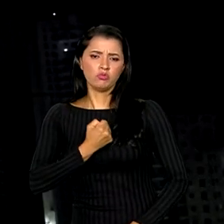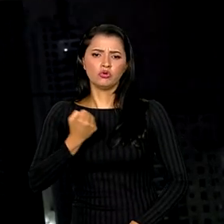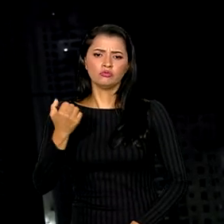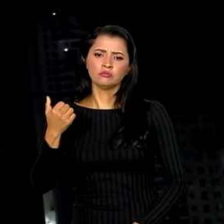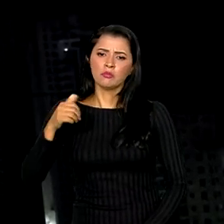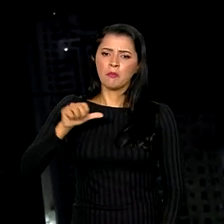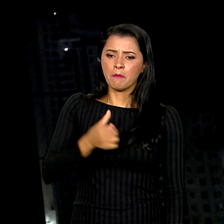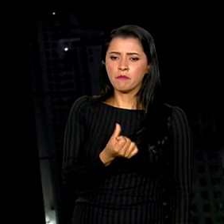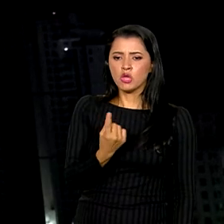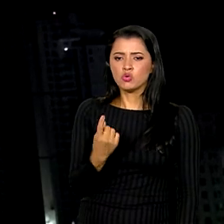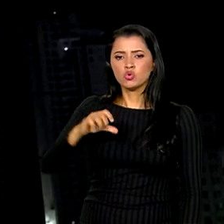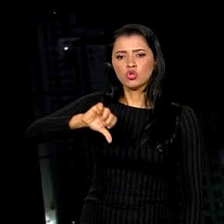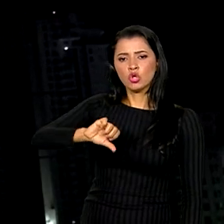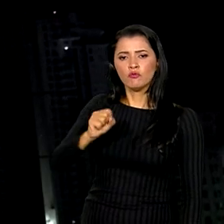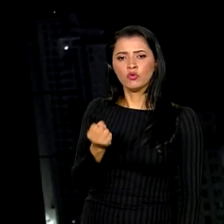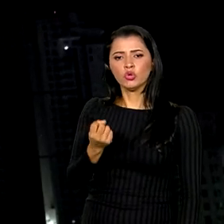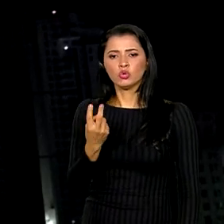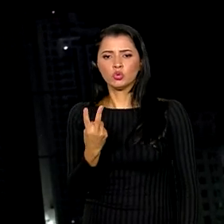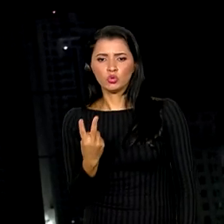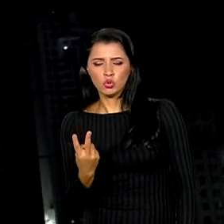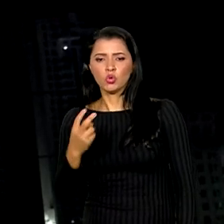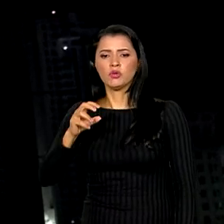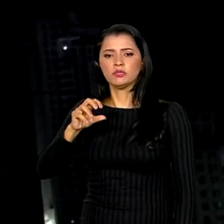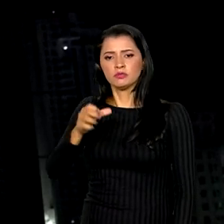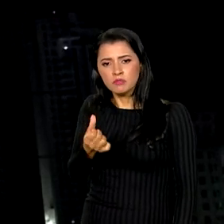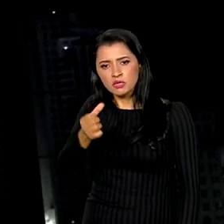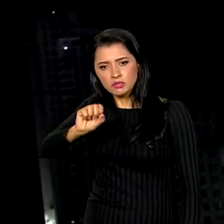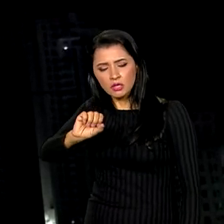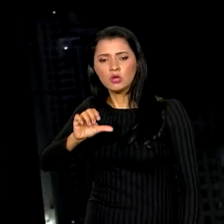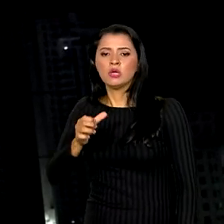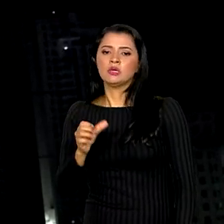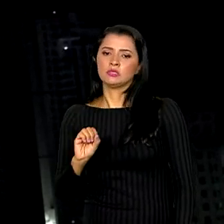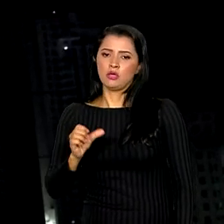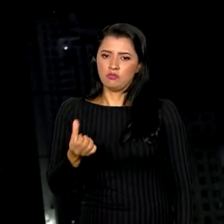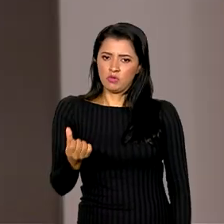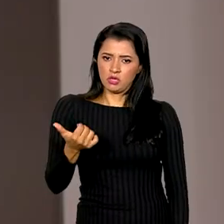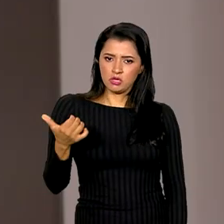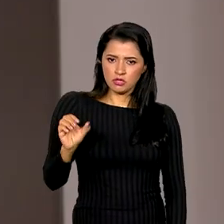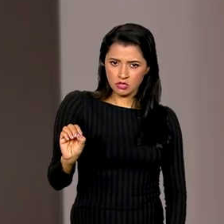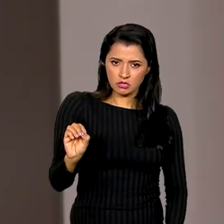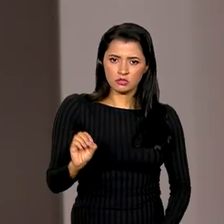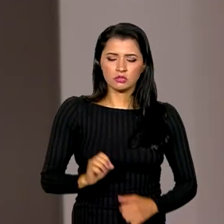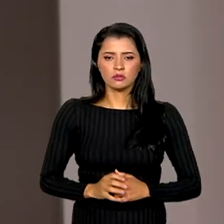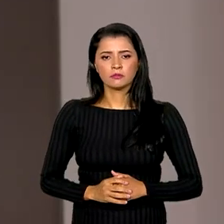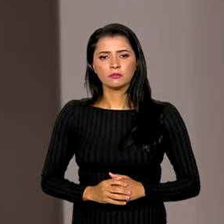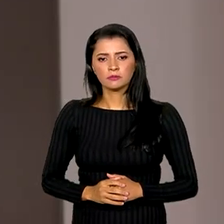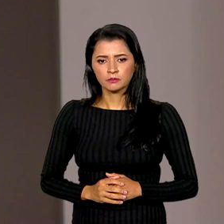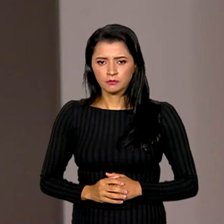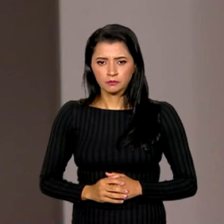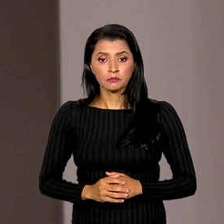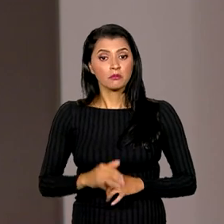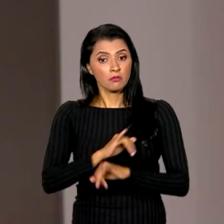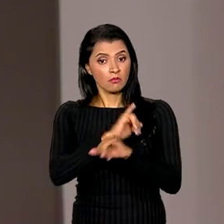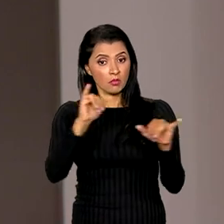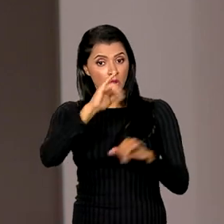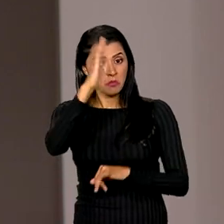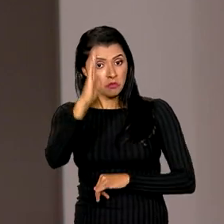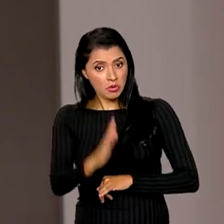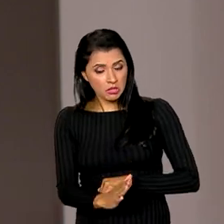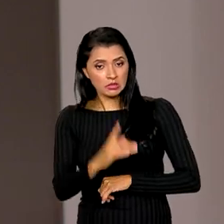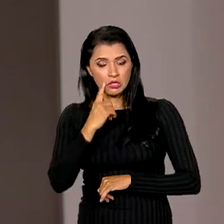619-8260-0610. Em nota, o Brasil